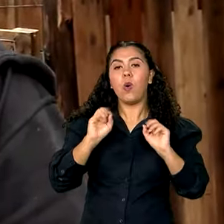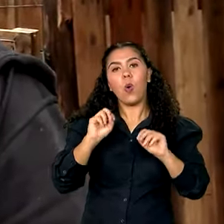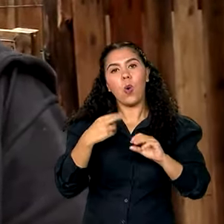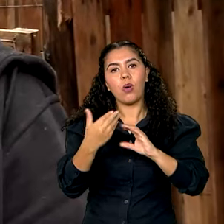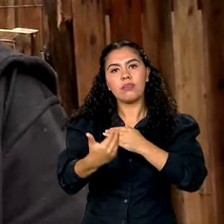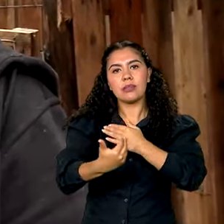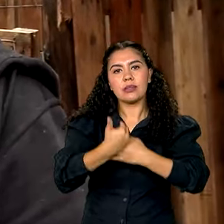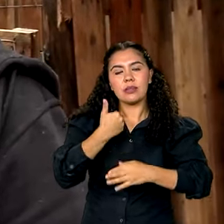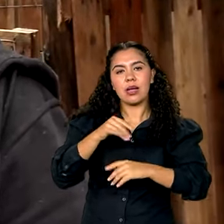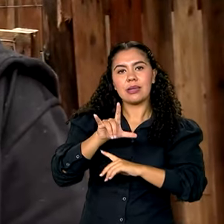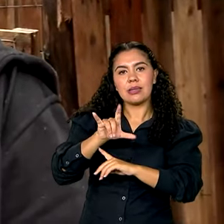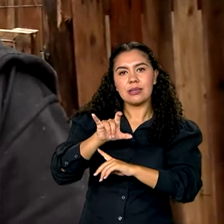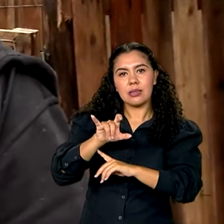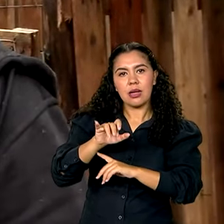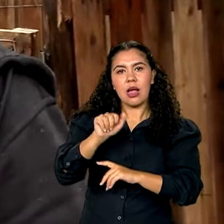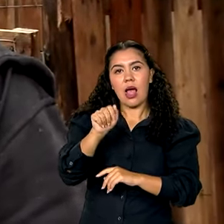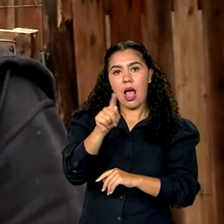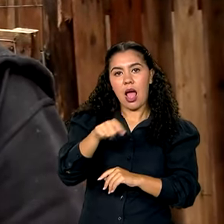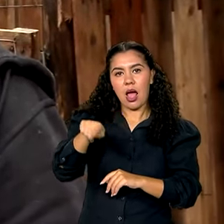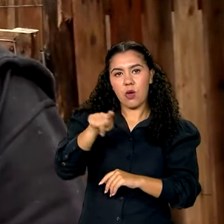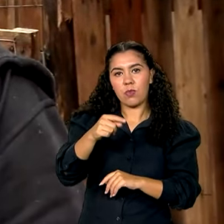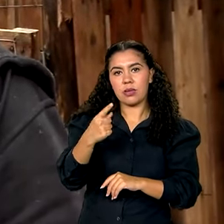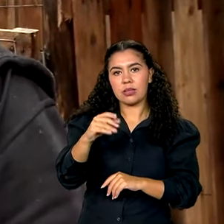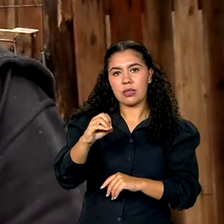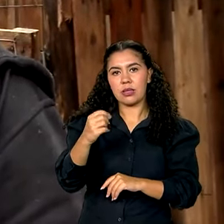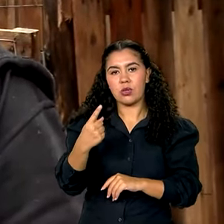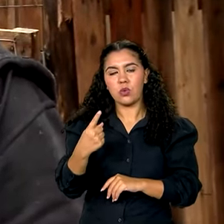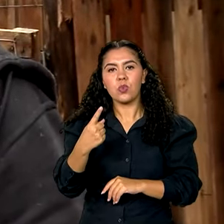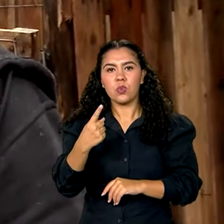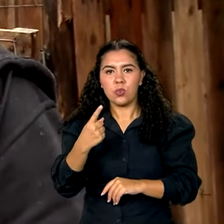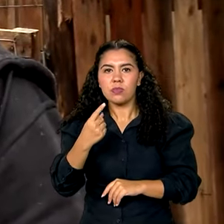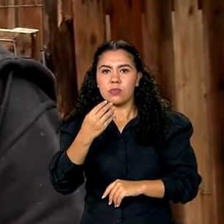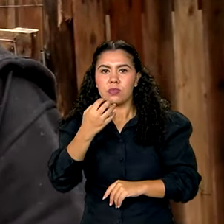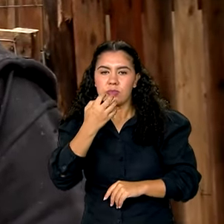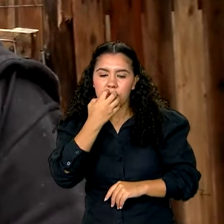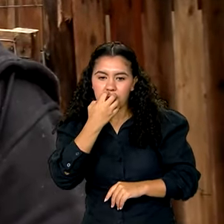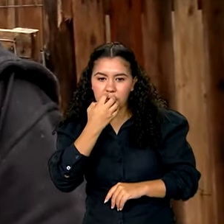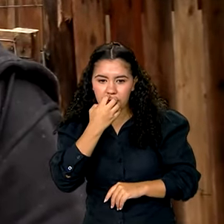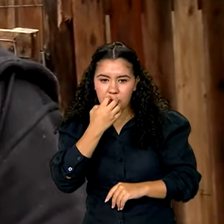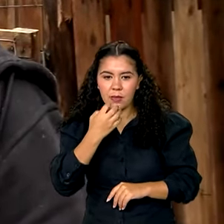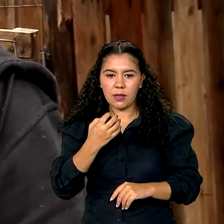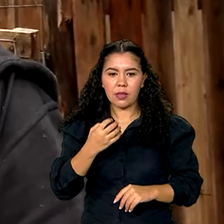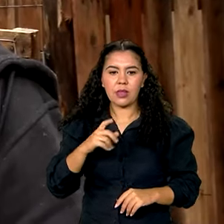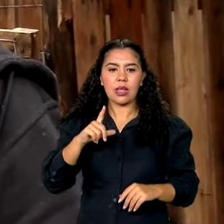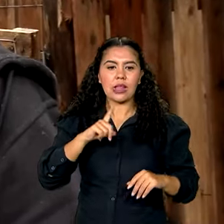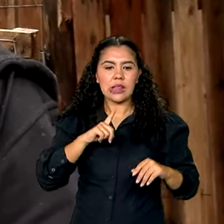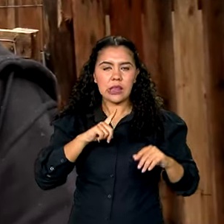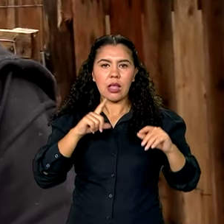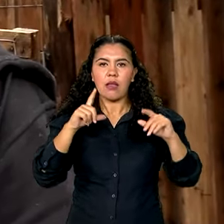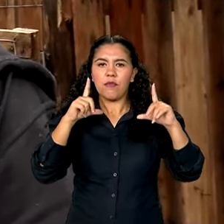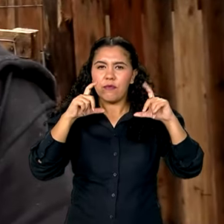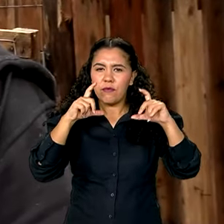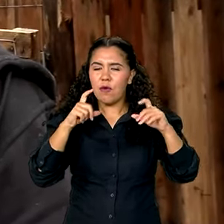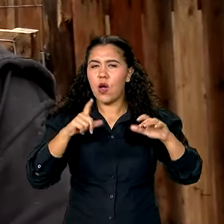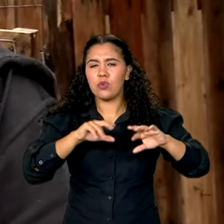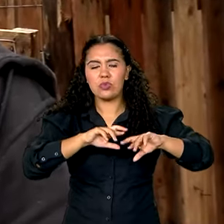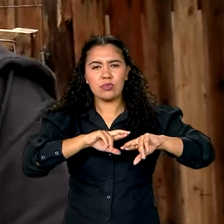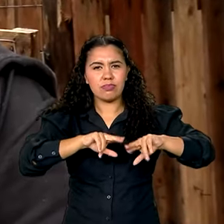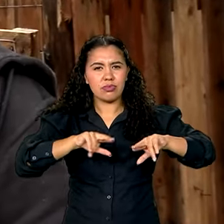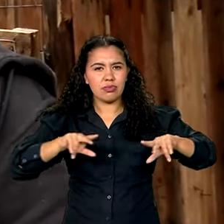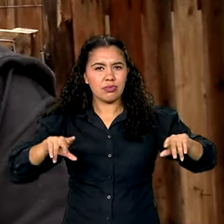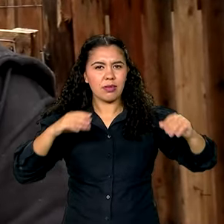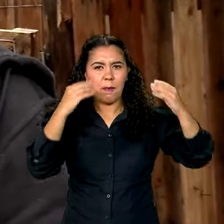arroba 101 Vira Latas. Lá a gente também tem um Instagram específico com a foto de todos os animaizinhos resgatados da enchentes,